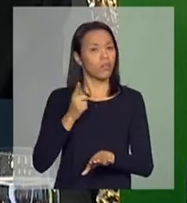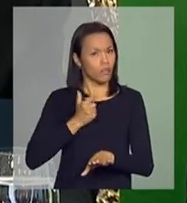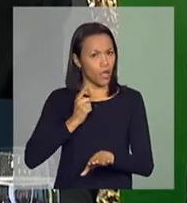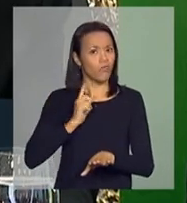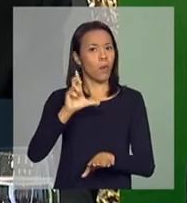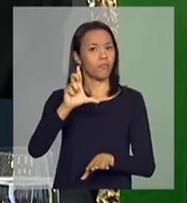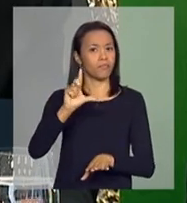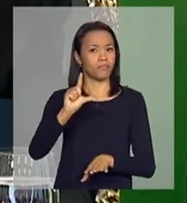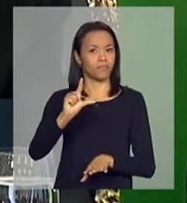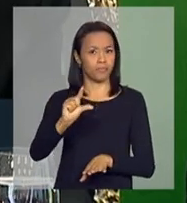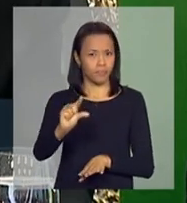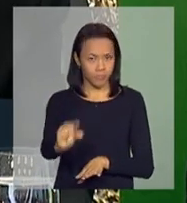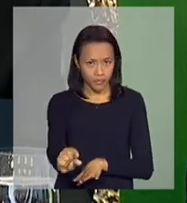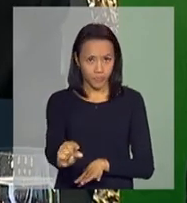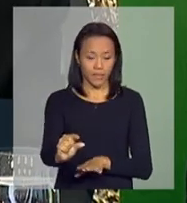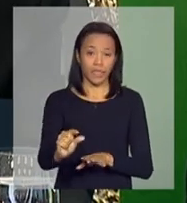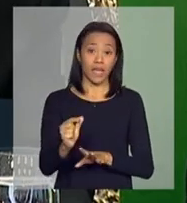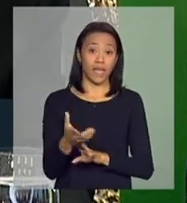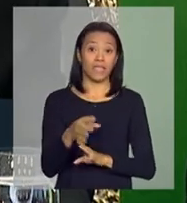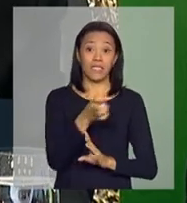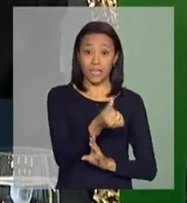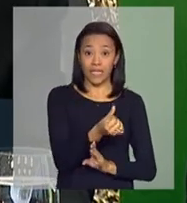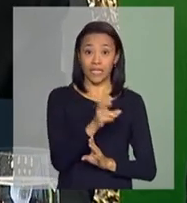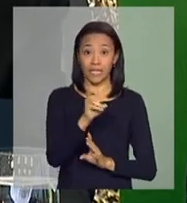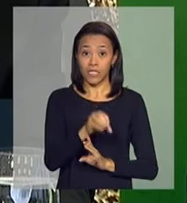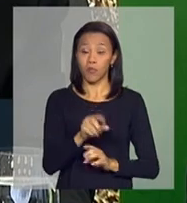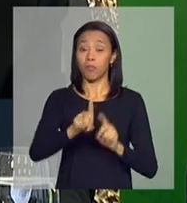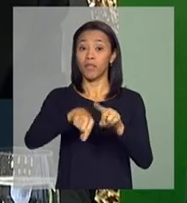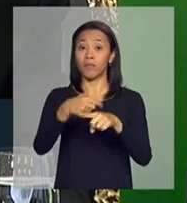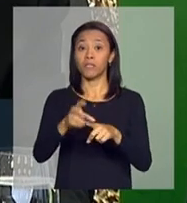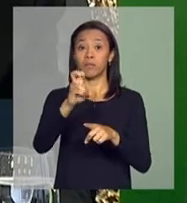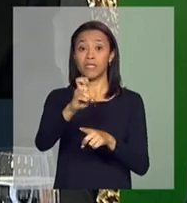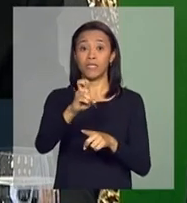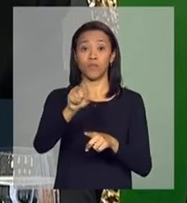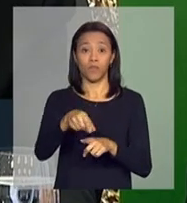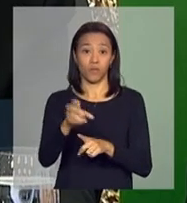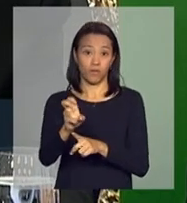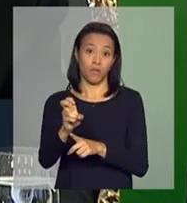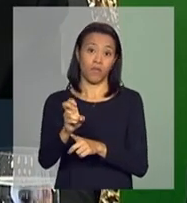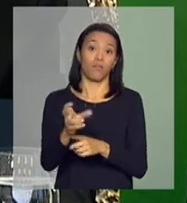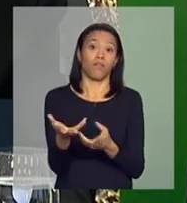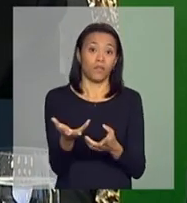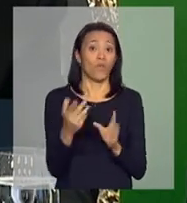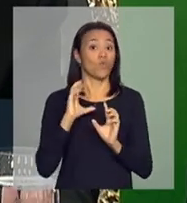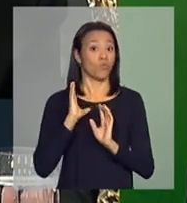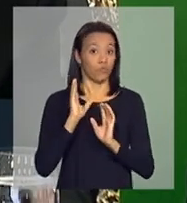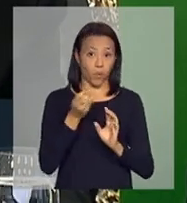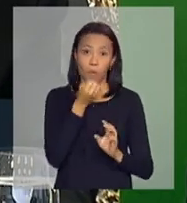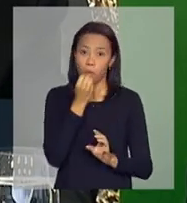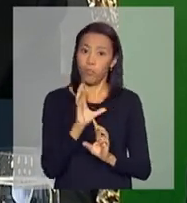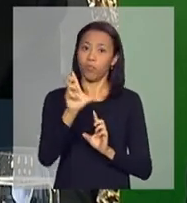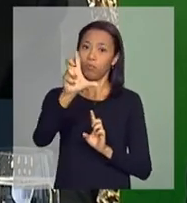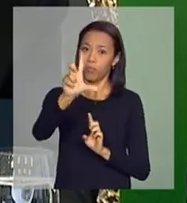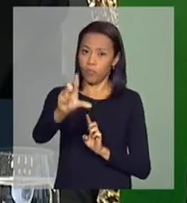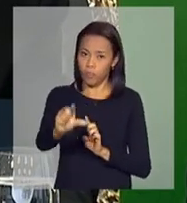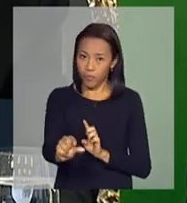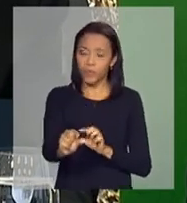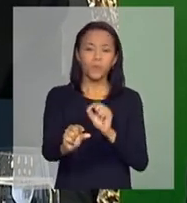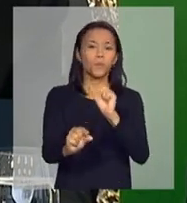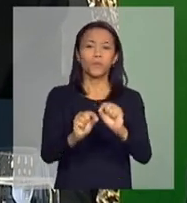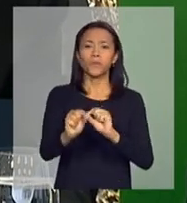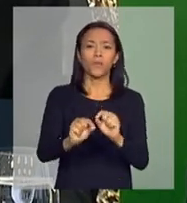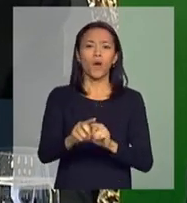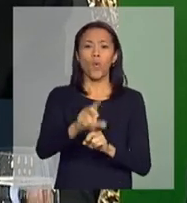significativa dos juros. Sairíamos de 6,75 para 5,5%. Já foi um avanço muito grande, redução de